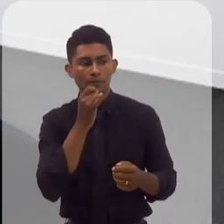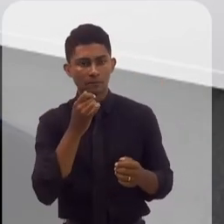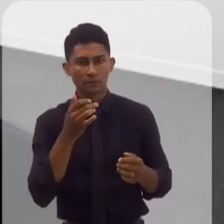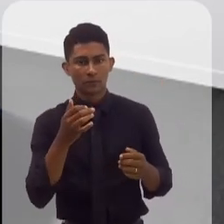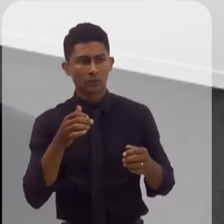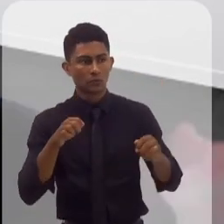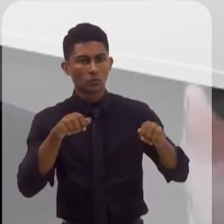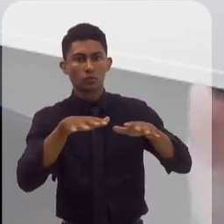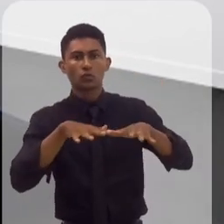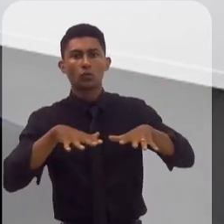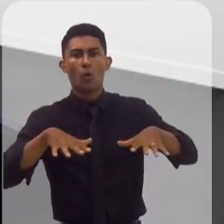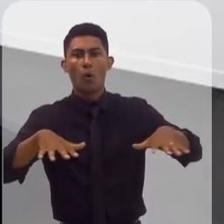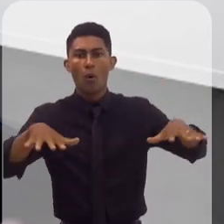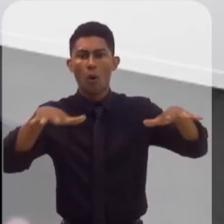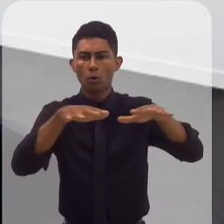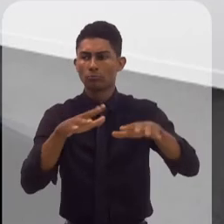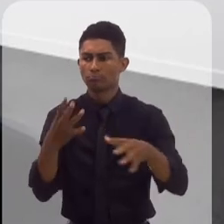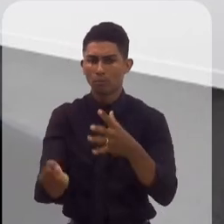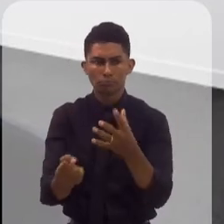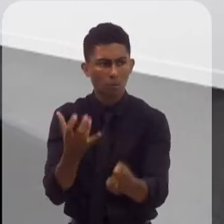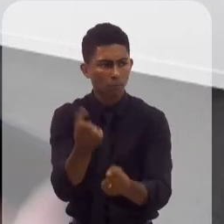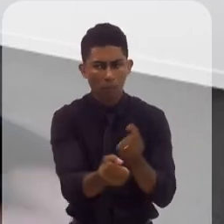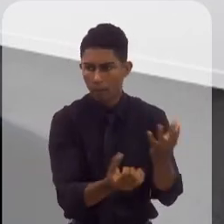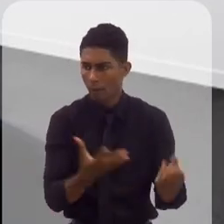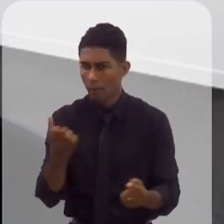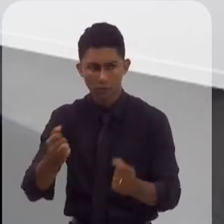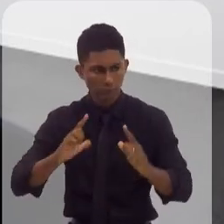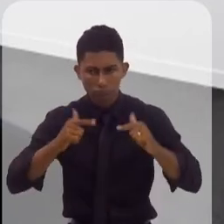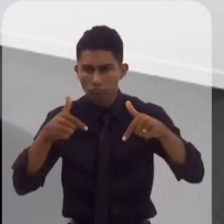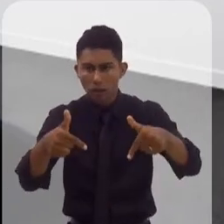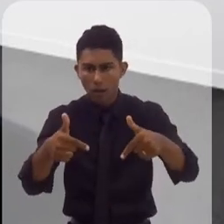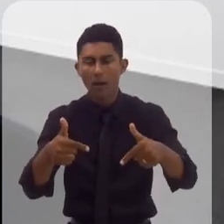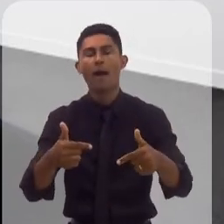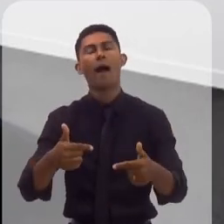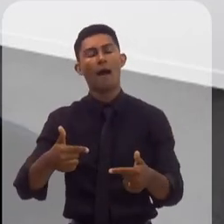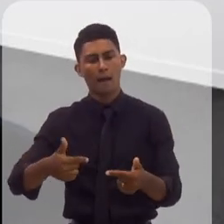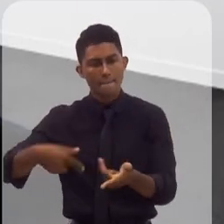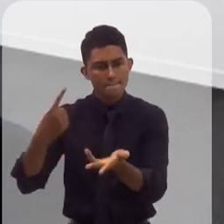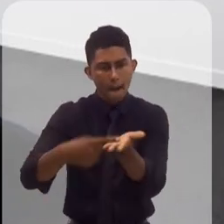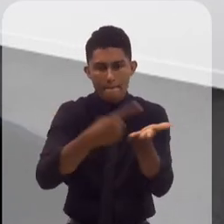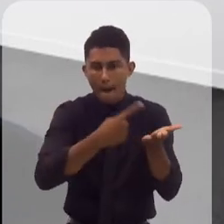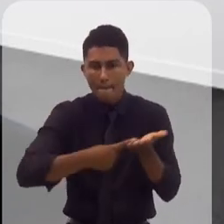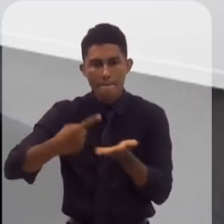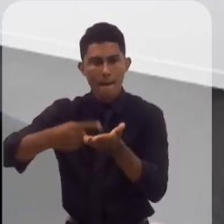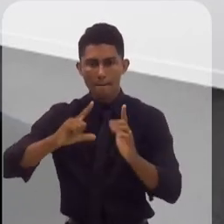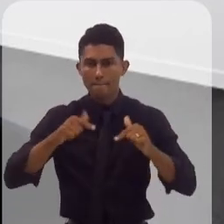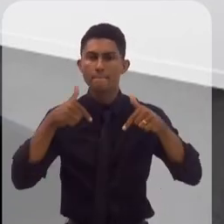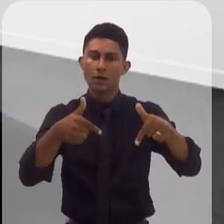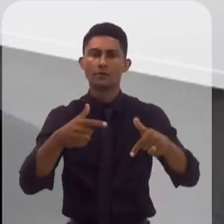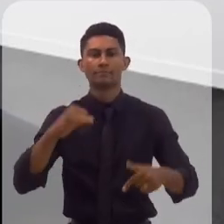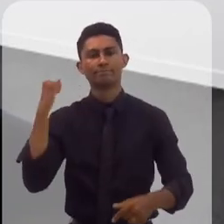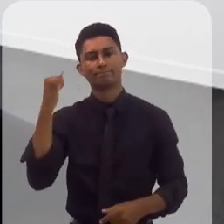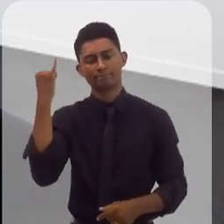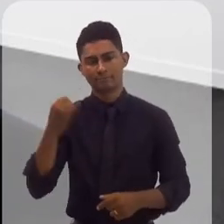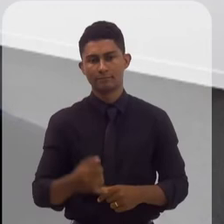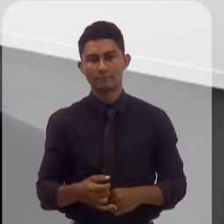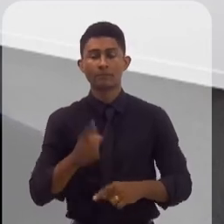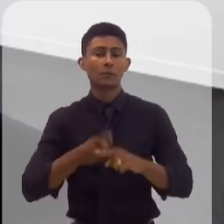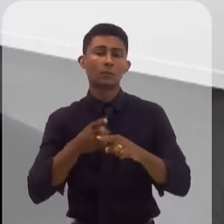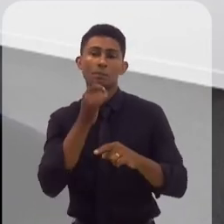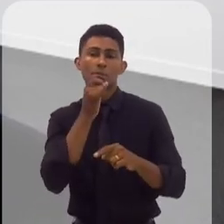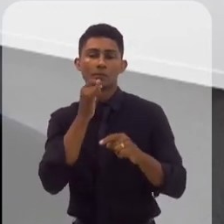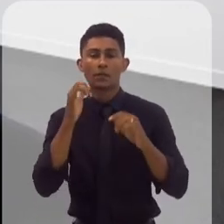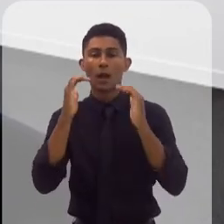engajamento de todos os atores que participam dessa cadeia de uma forma ou de outra. A gente está falando também de